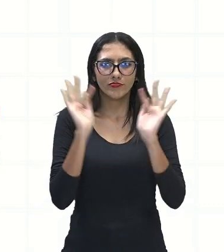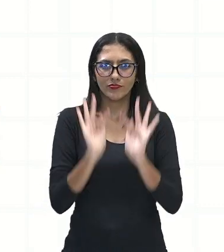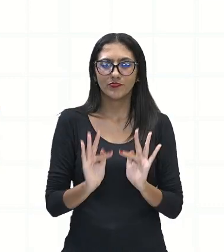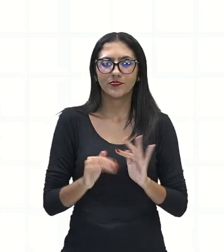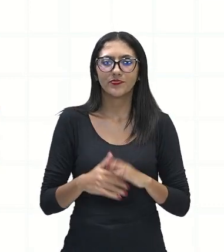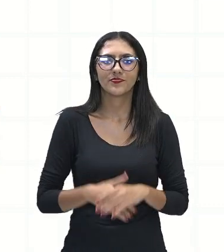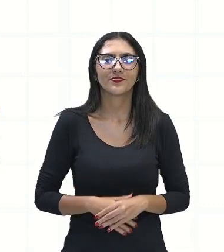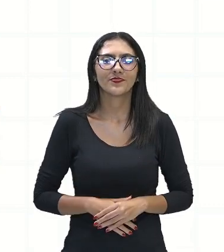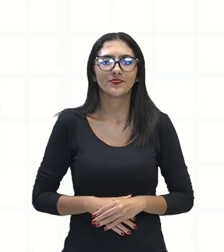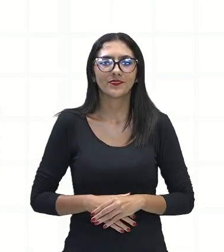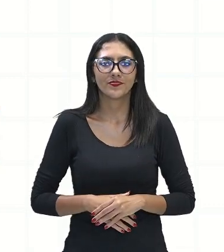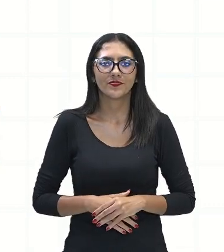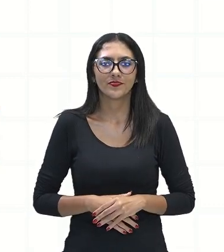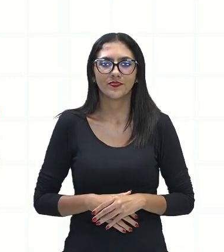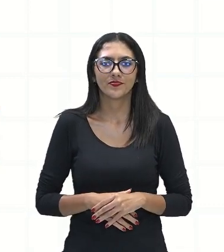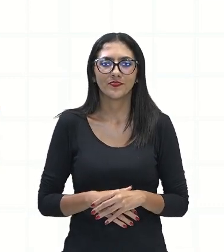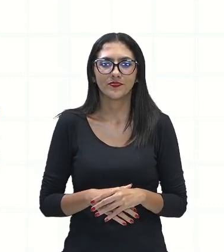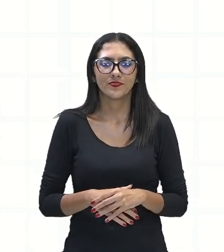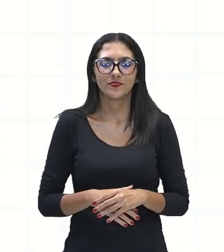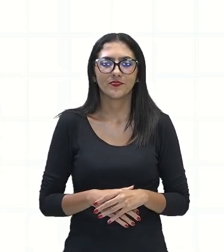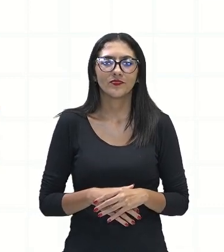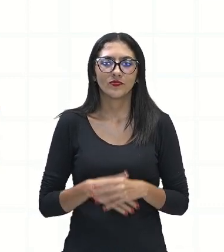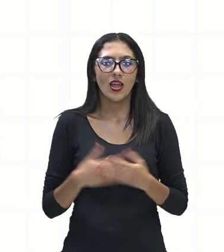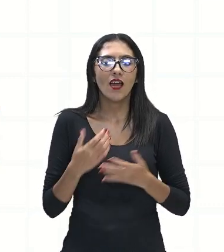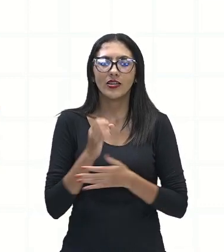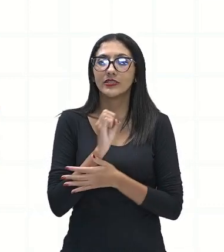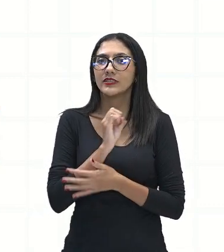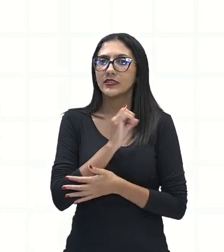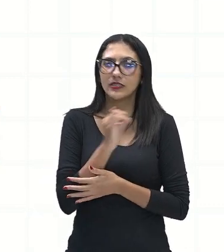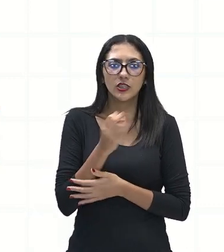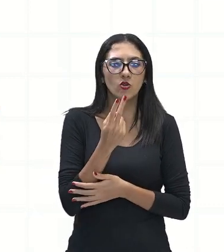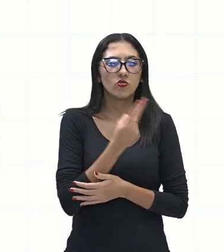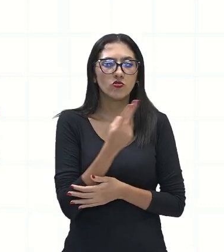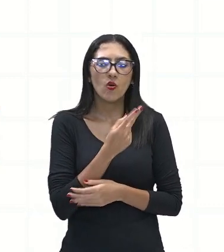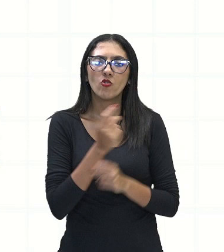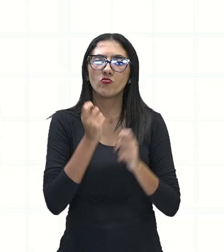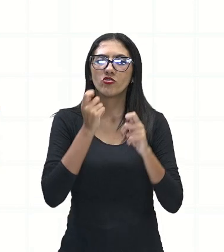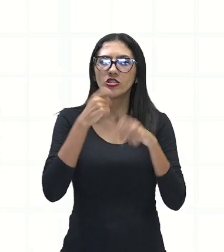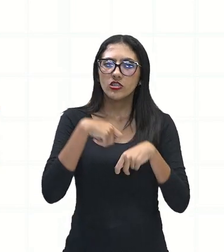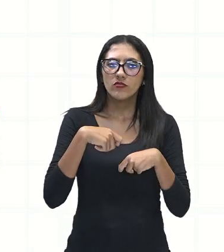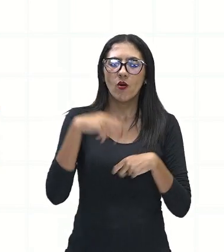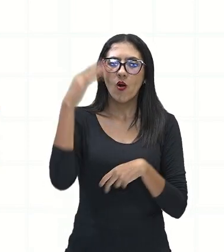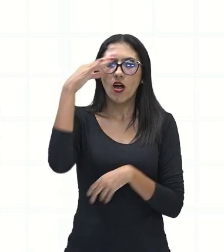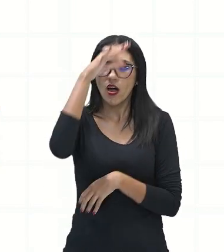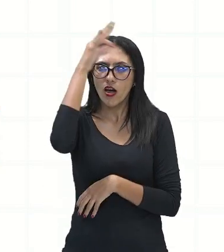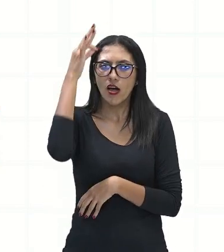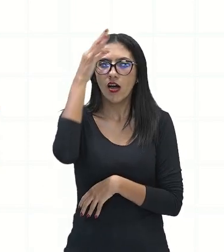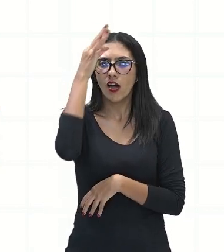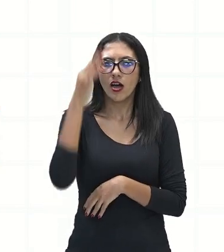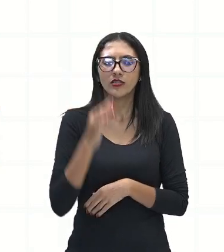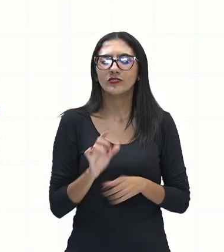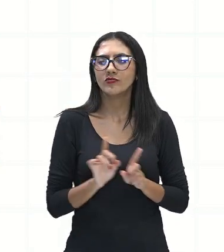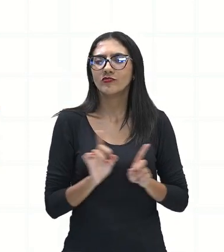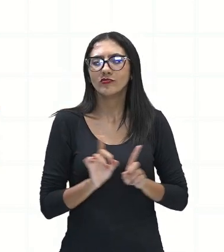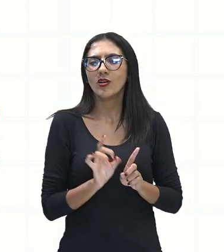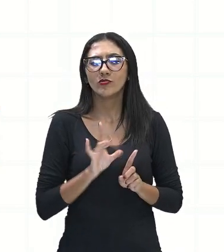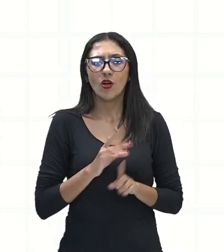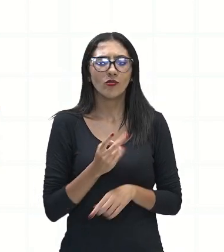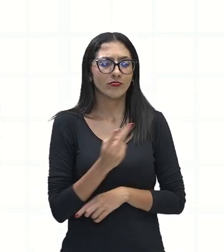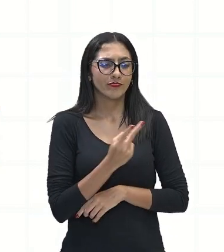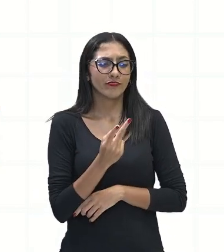E, continuando, ah, se pudessem ser anjos de longas asas, mas são apenas manjos, são apenas jovens,